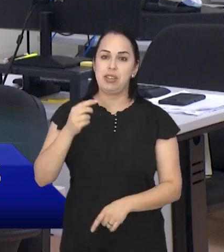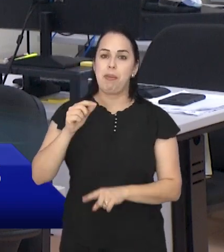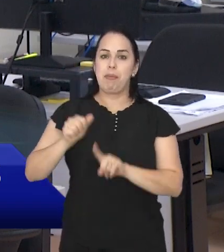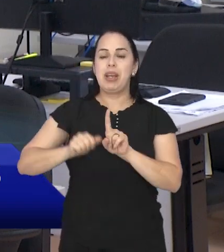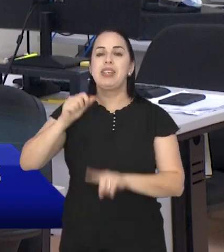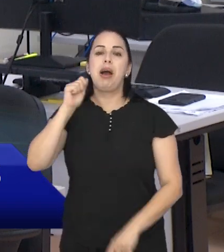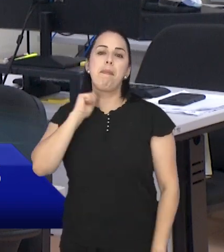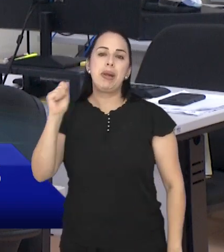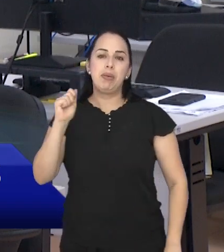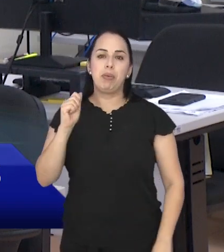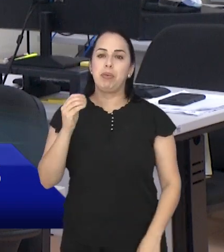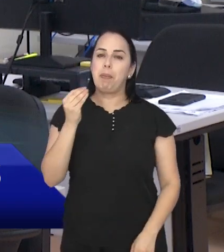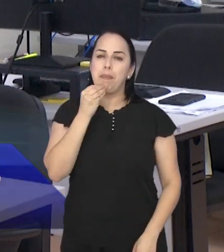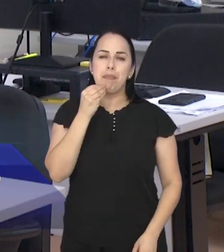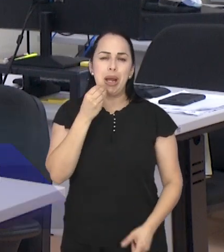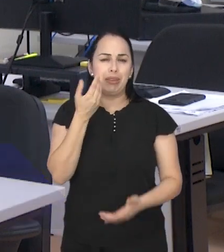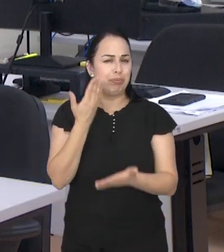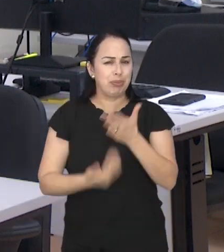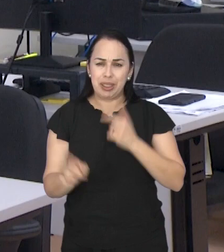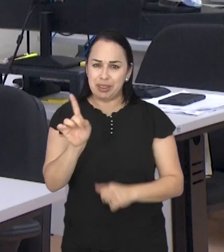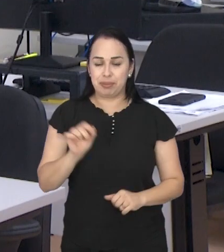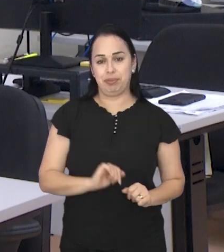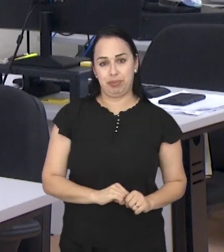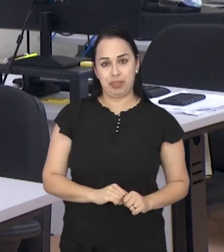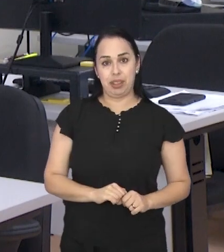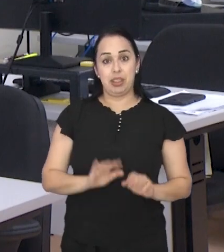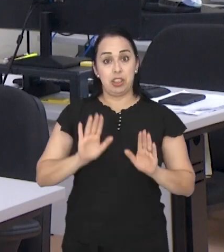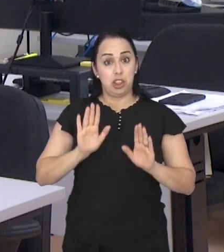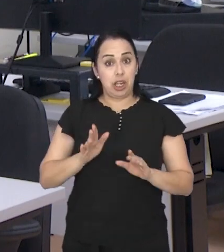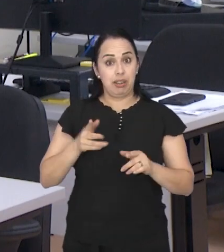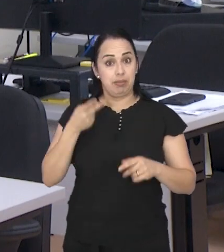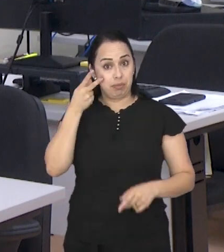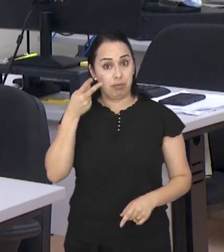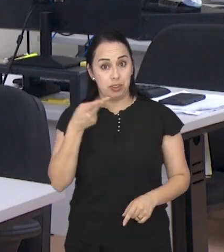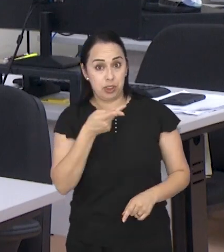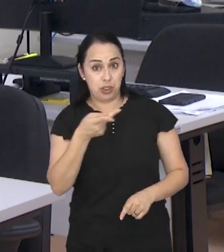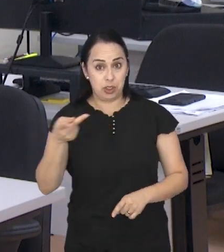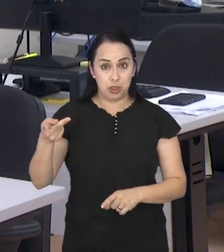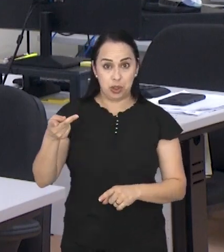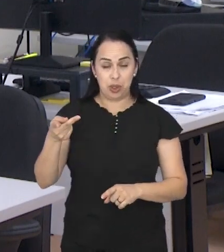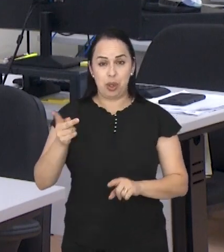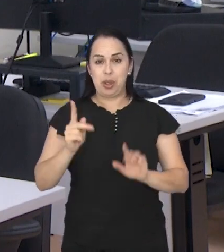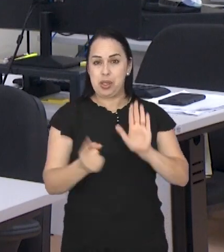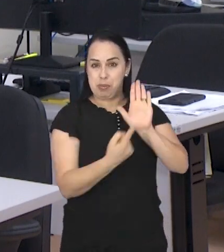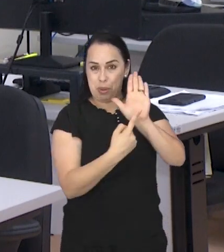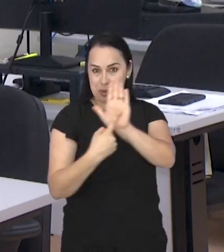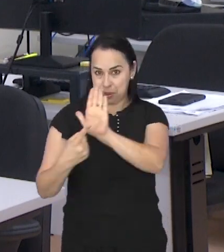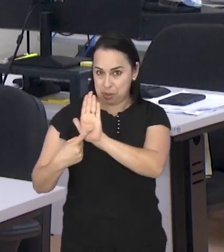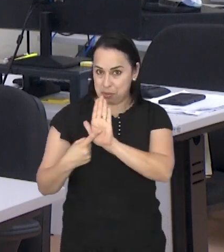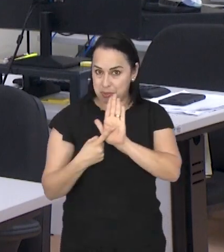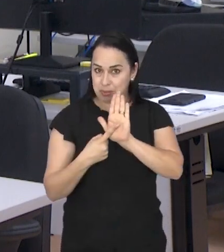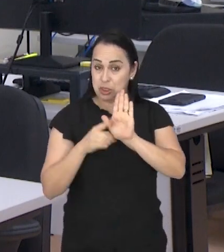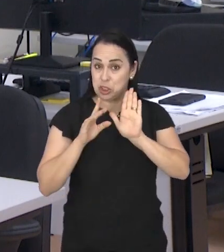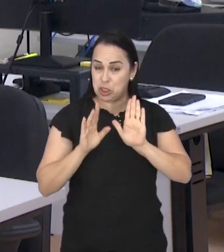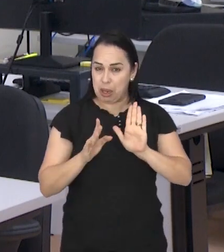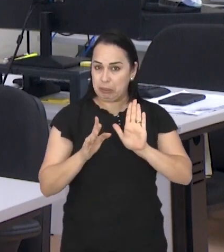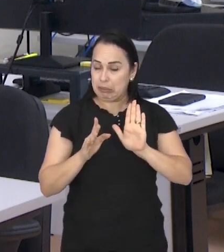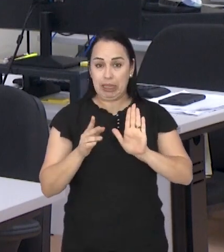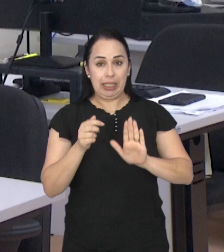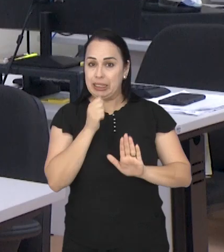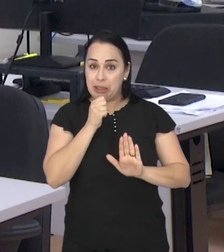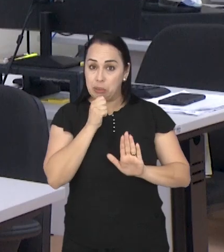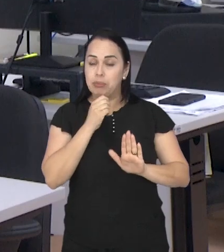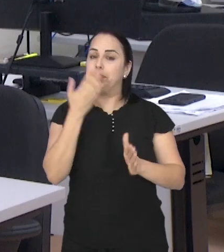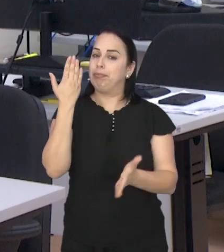abril. Não perca essa oportunidade. E você já foi ver a exposição Museu Pirô no Piracuara? Está perdendo tempo,